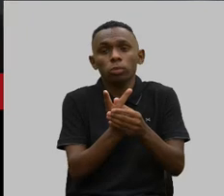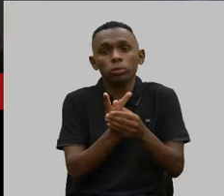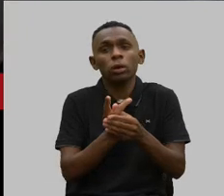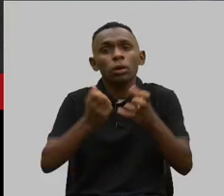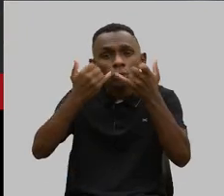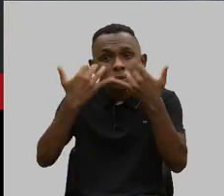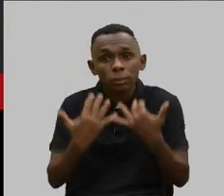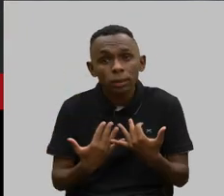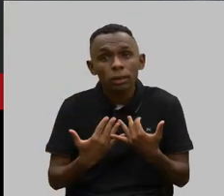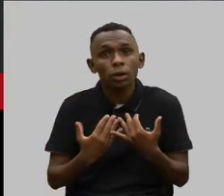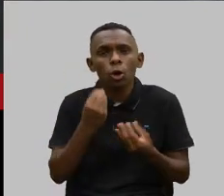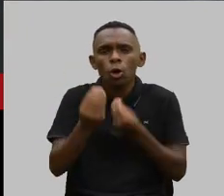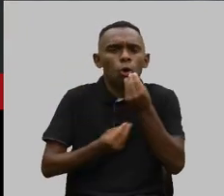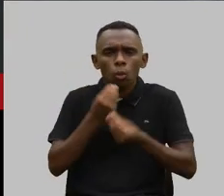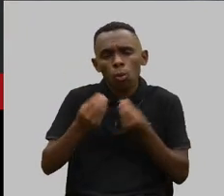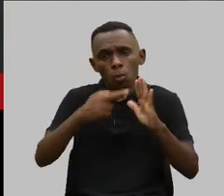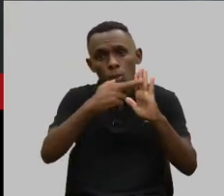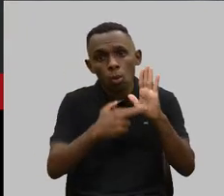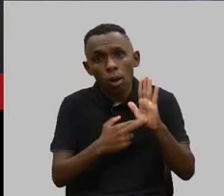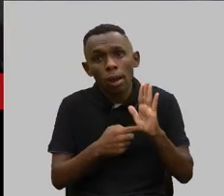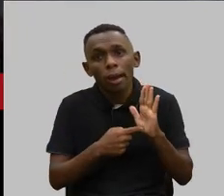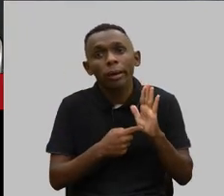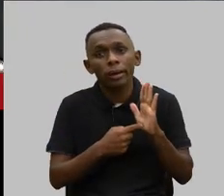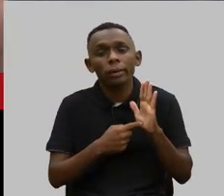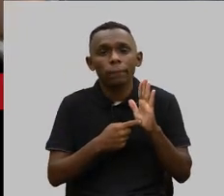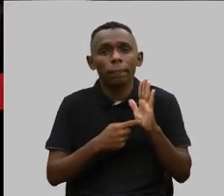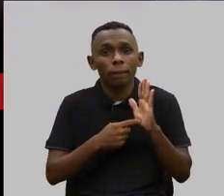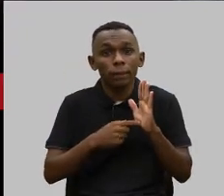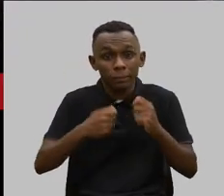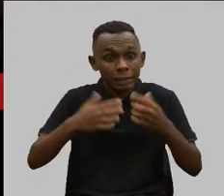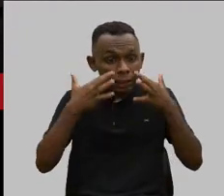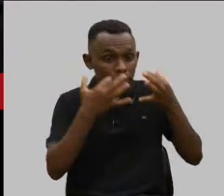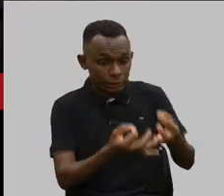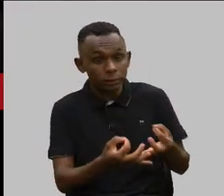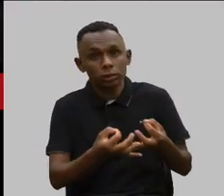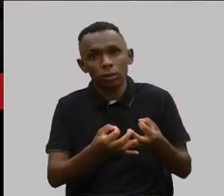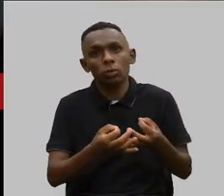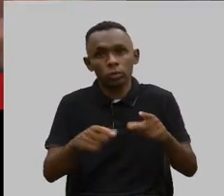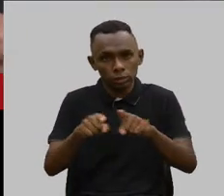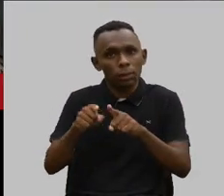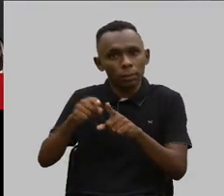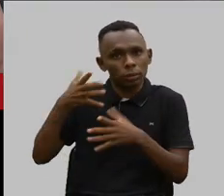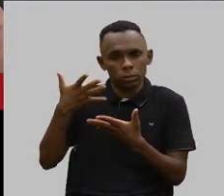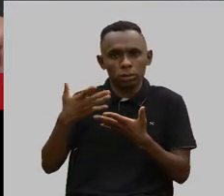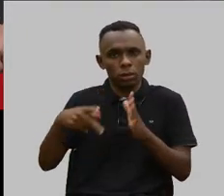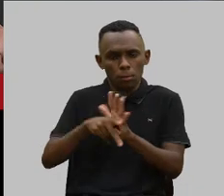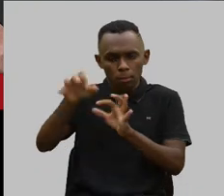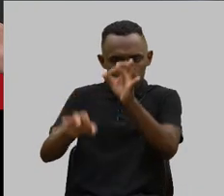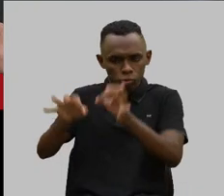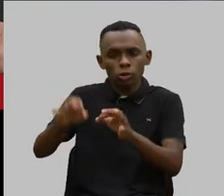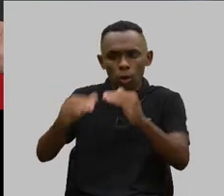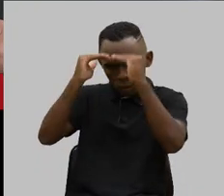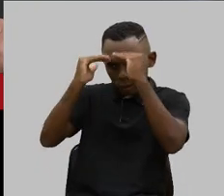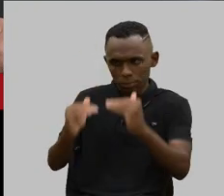dispositivos desse Código têm que estar atentos e com todo respeito à fala do Poder Judiciário aqui.